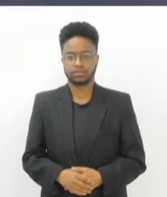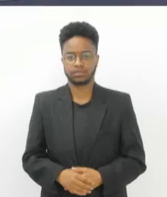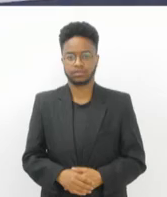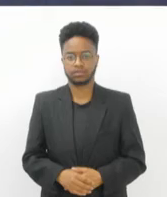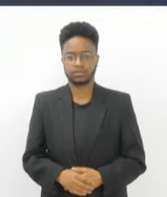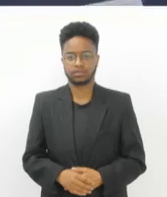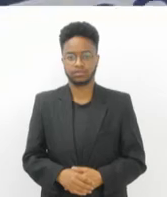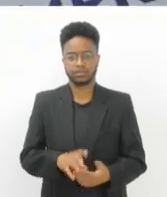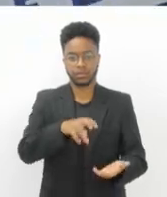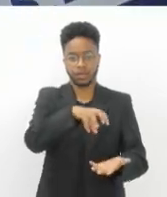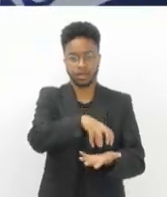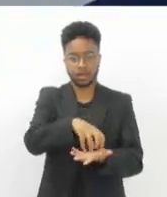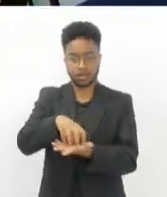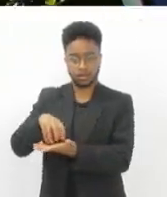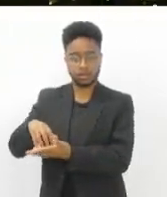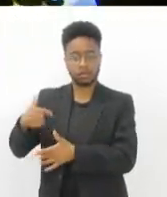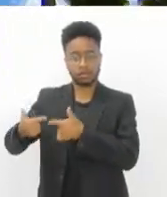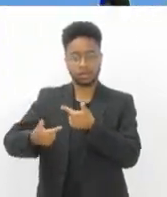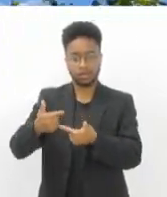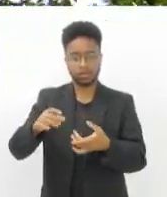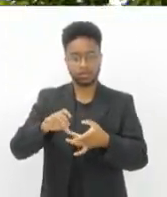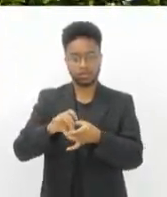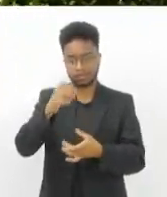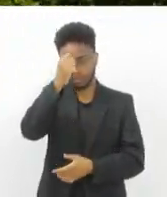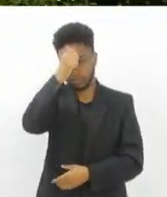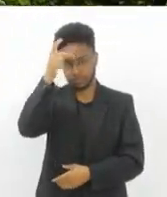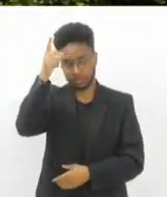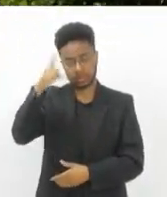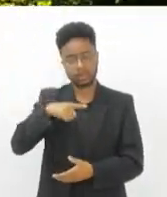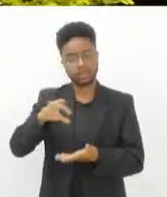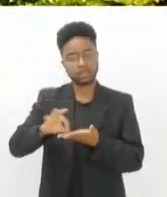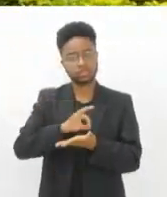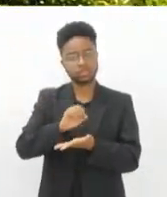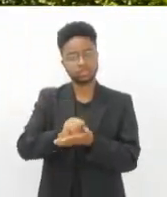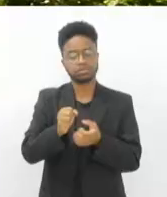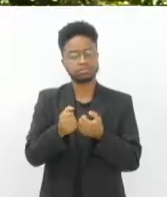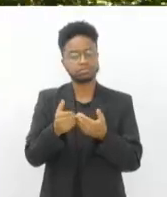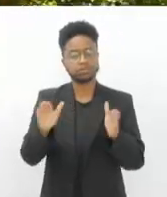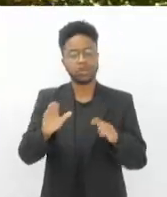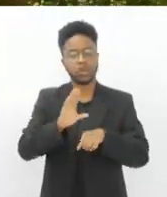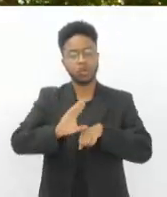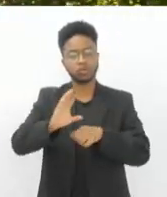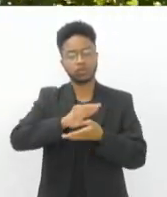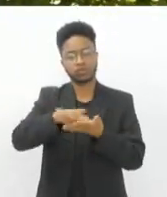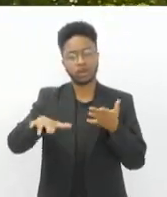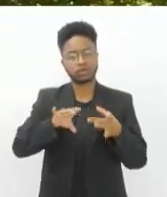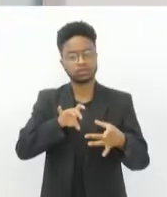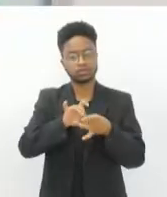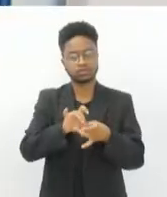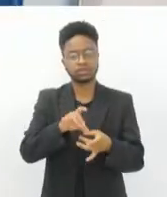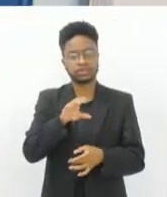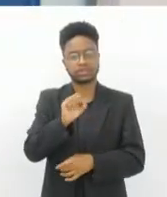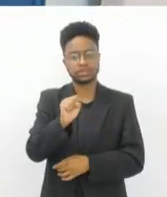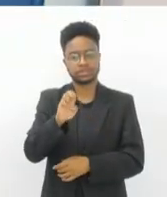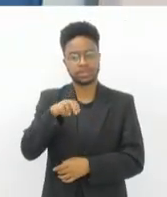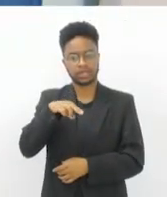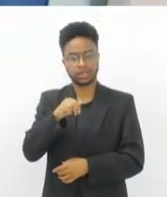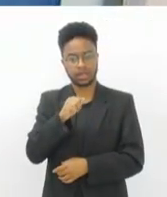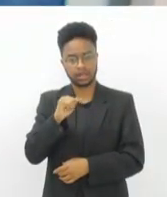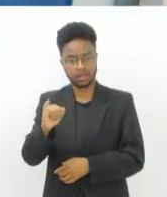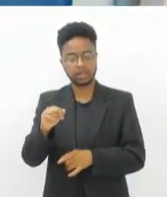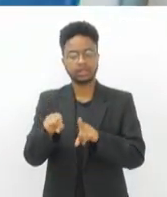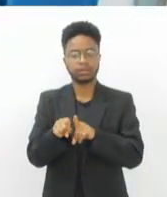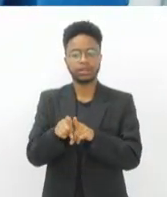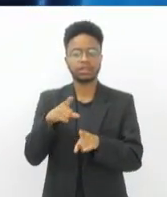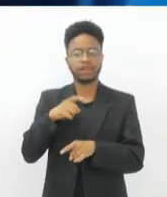As sete centrais do trabalhador da Prefeitura estão com inscrições abertas para vários cursos em parceria com o Senai. Há ainda vagas